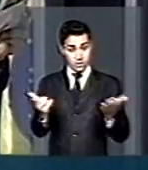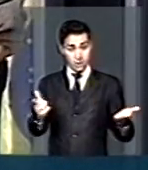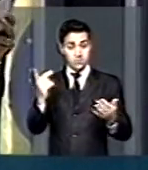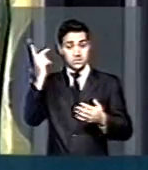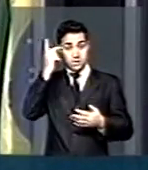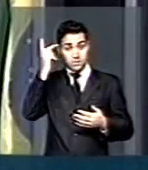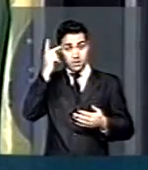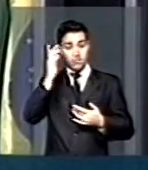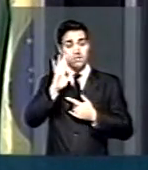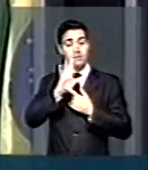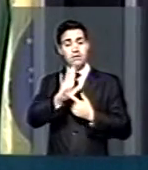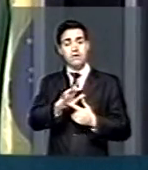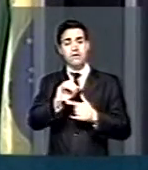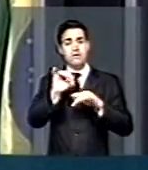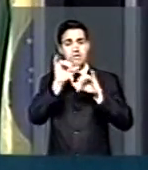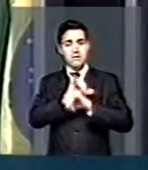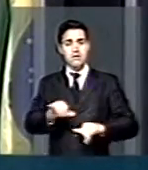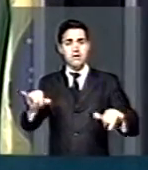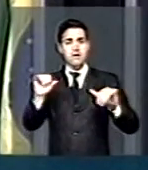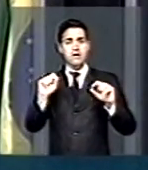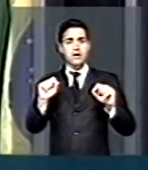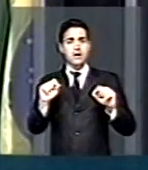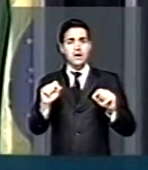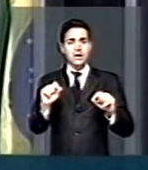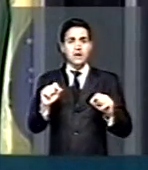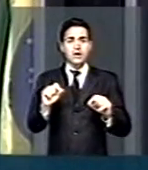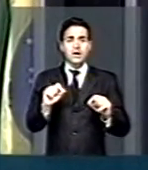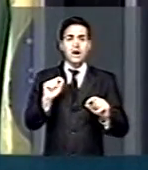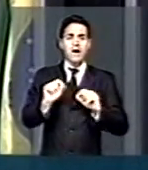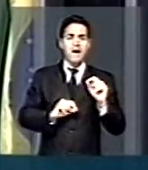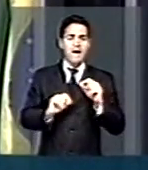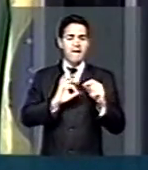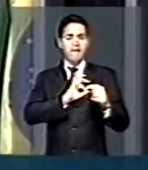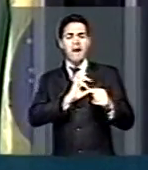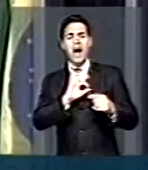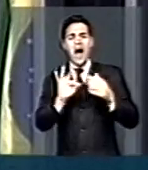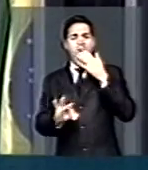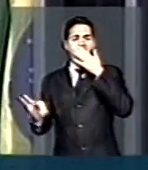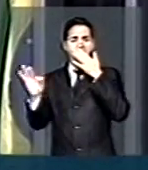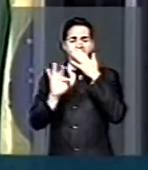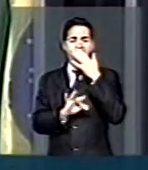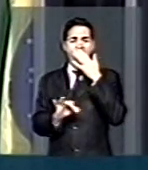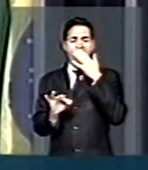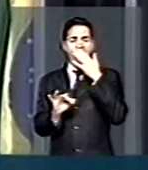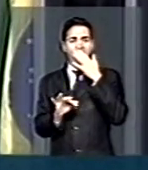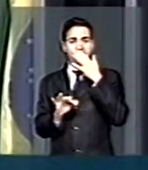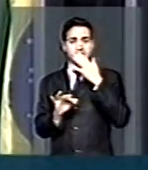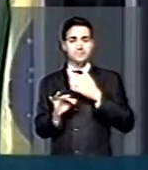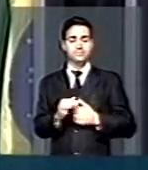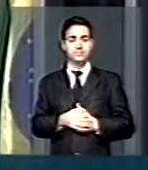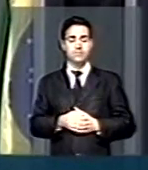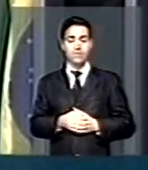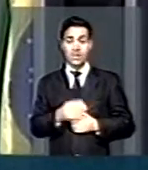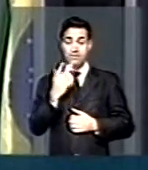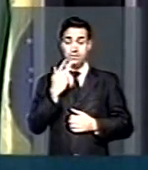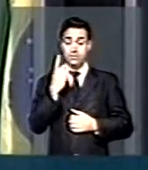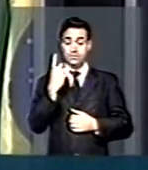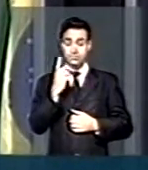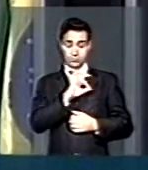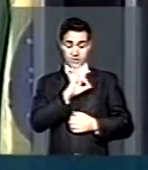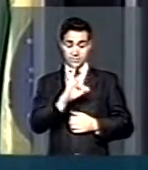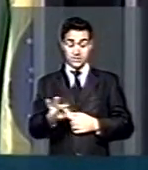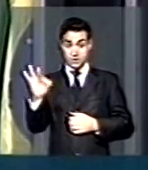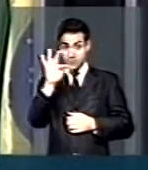uma notícia dando conta de que a Polícia Federal, um minuto para concluir, presidente, que a Polícia